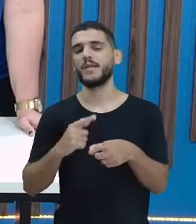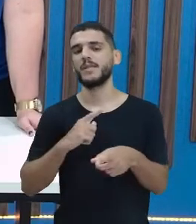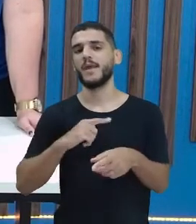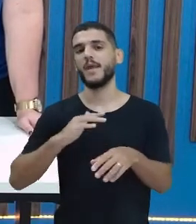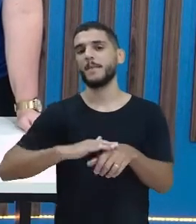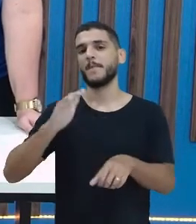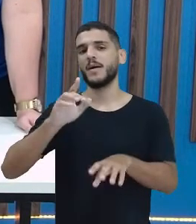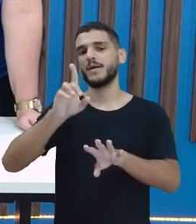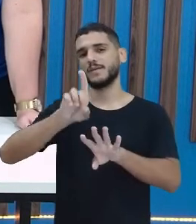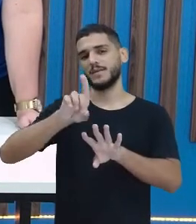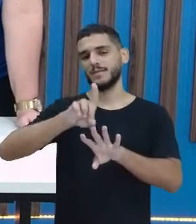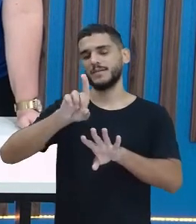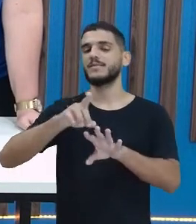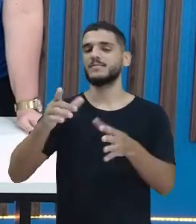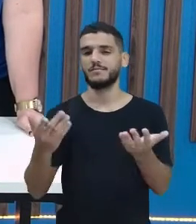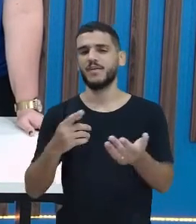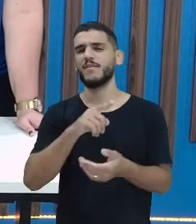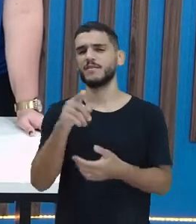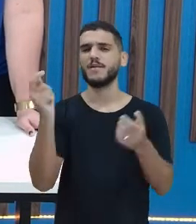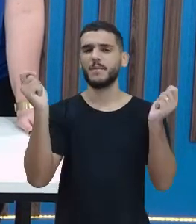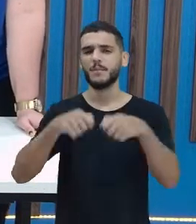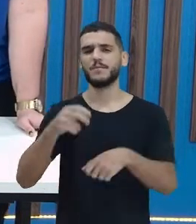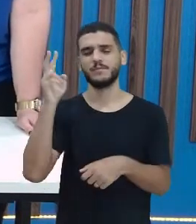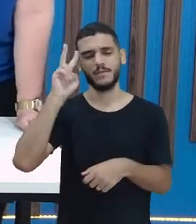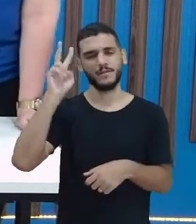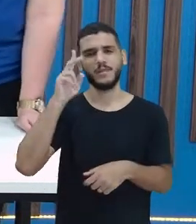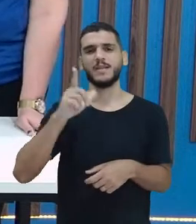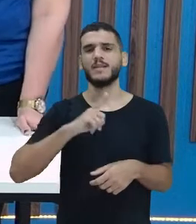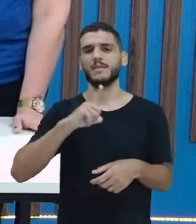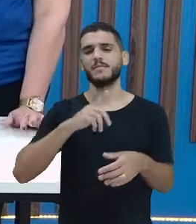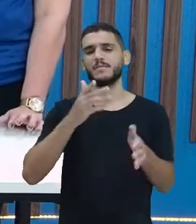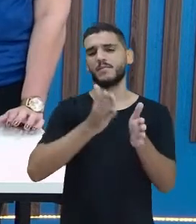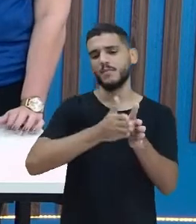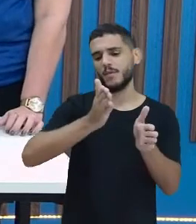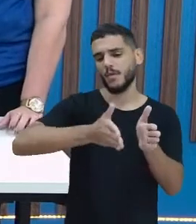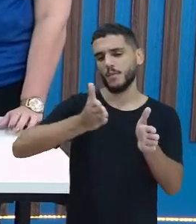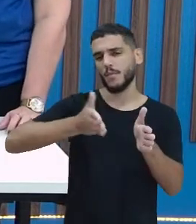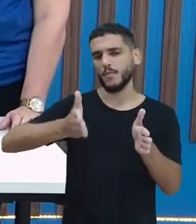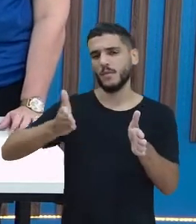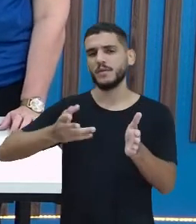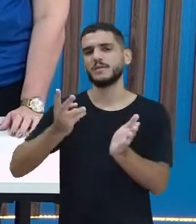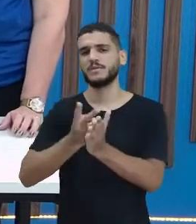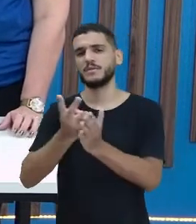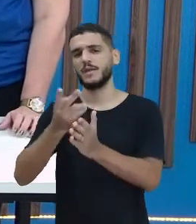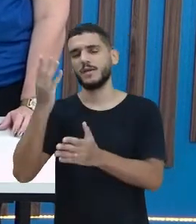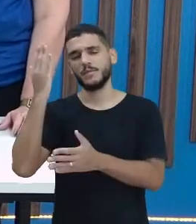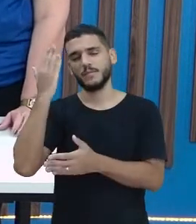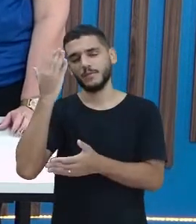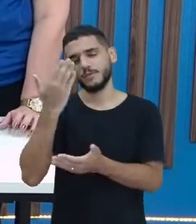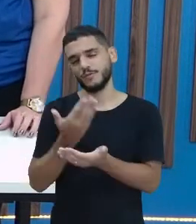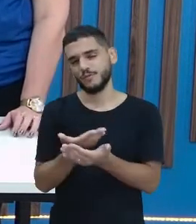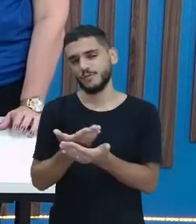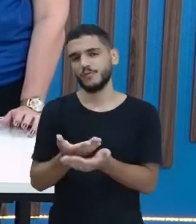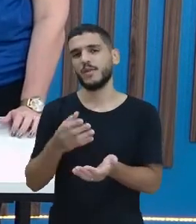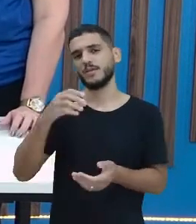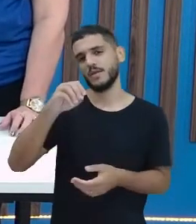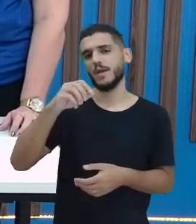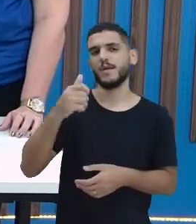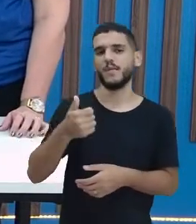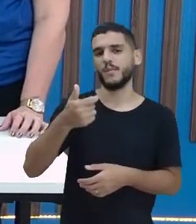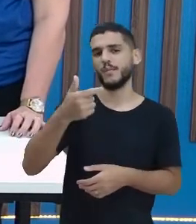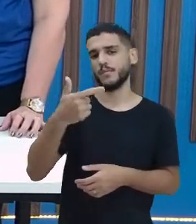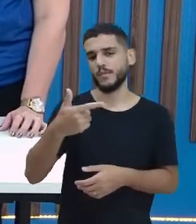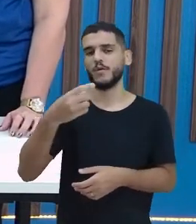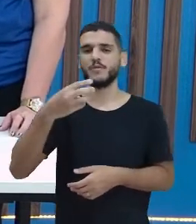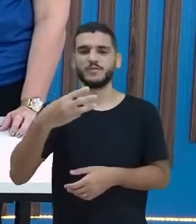também. Mas você pode se lembrar da sequência que a gente sempre estuda, né? Zero, um, dois, três.